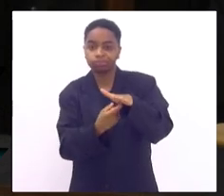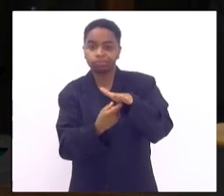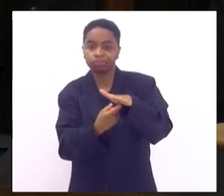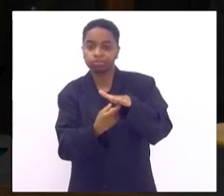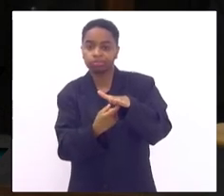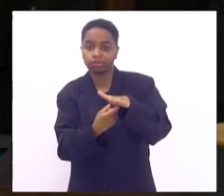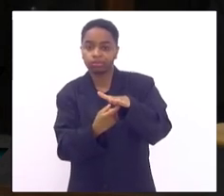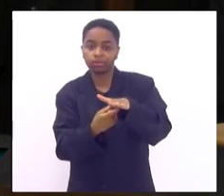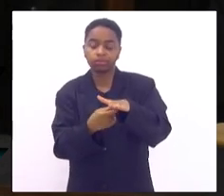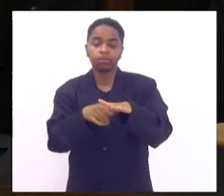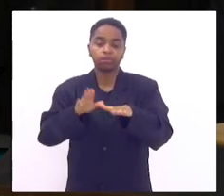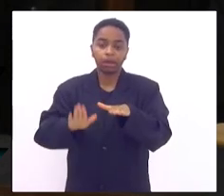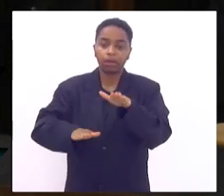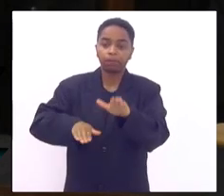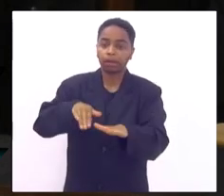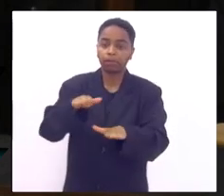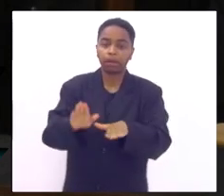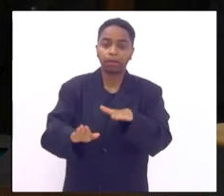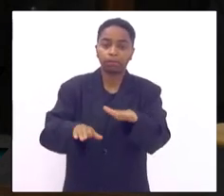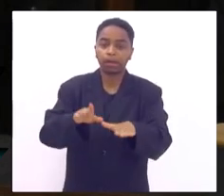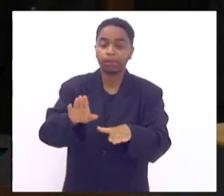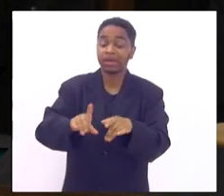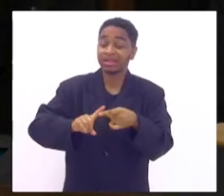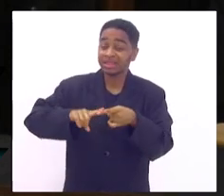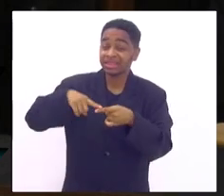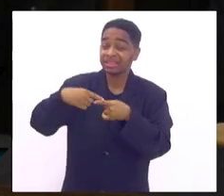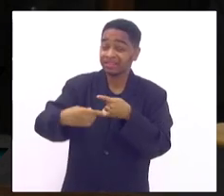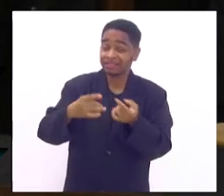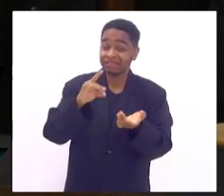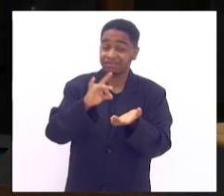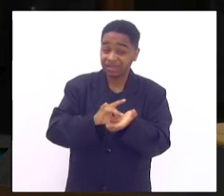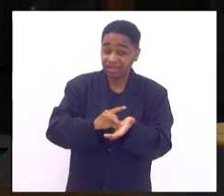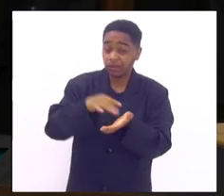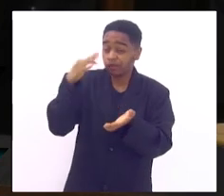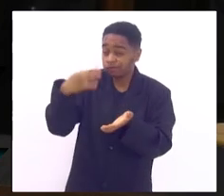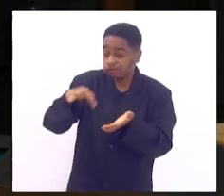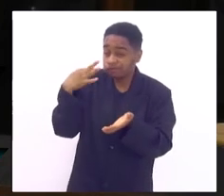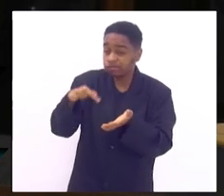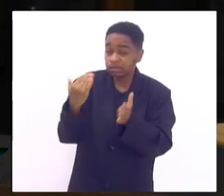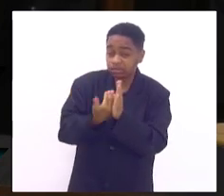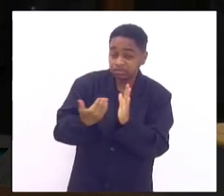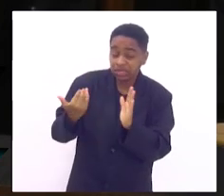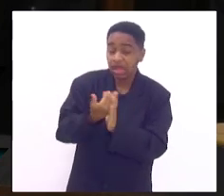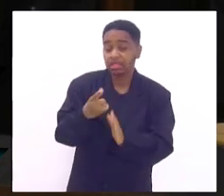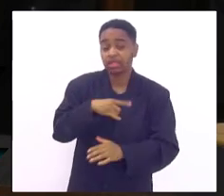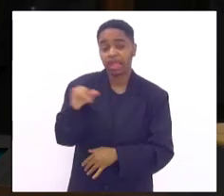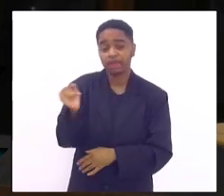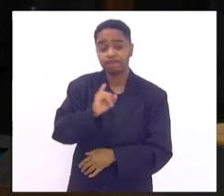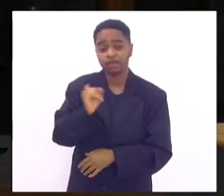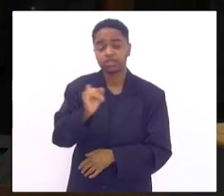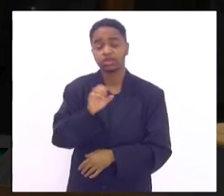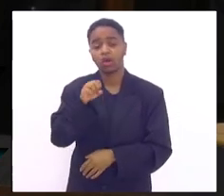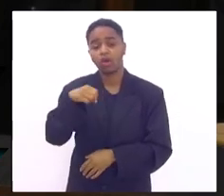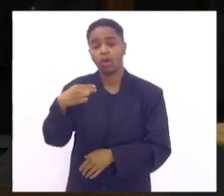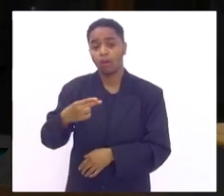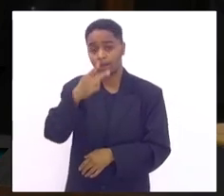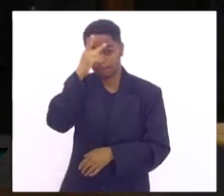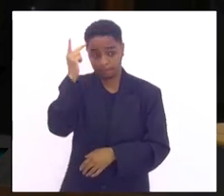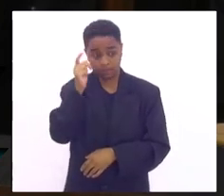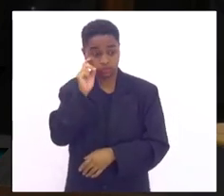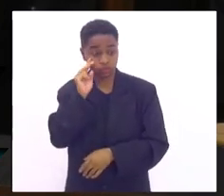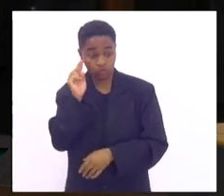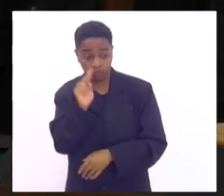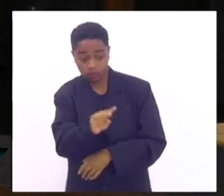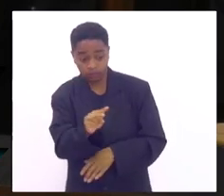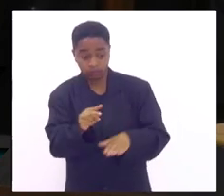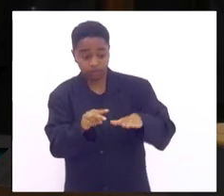andando dias e só quando está realmente drenando tendo uma infecção ou alguém verifica